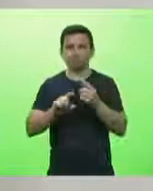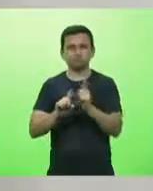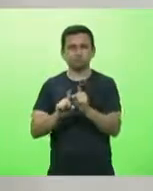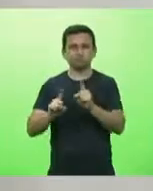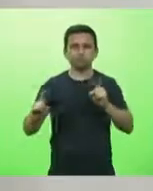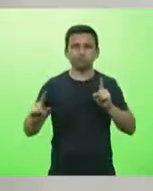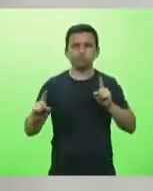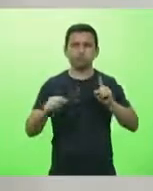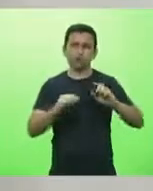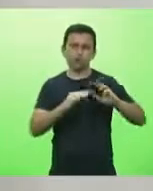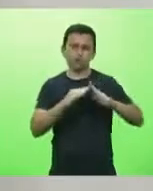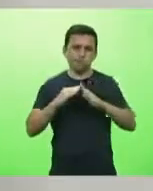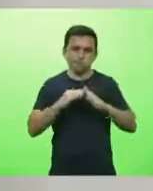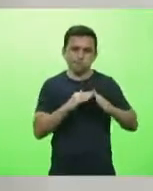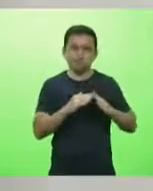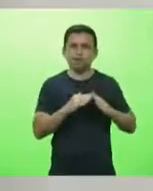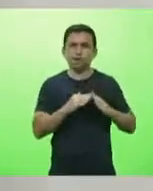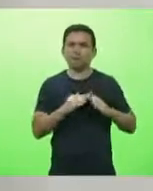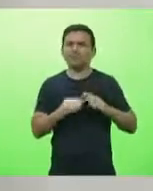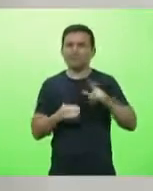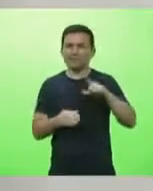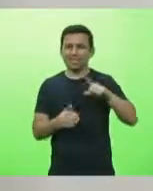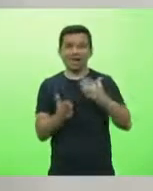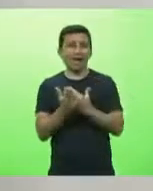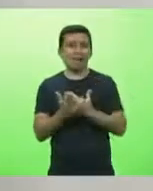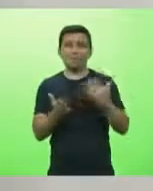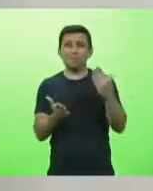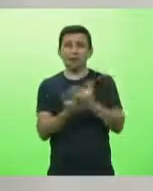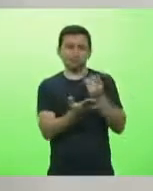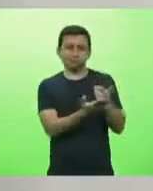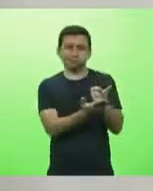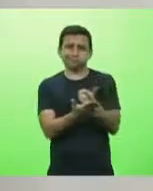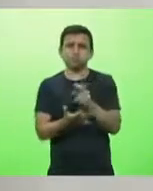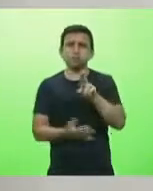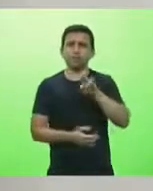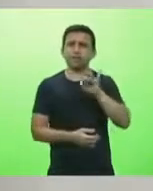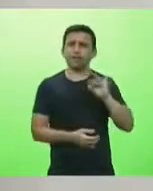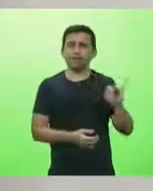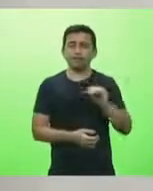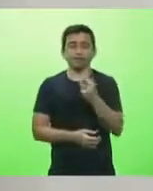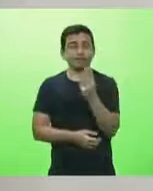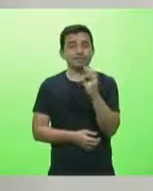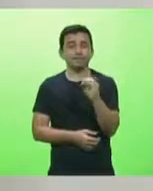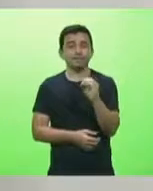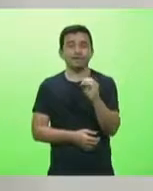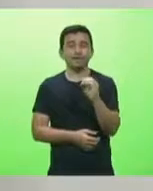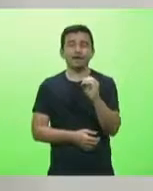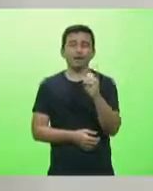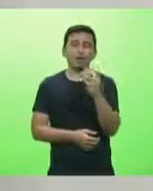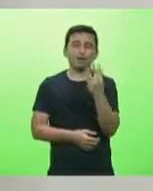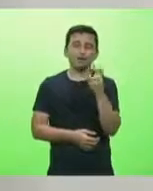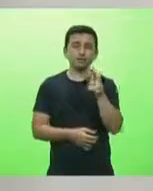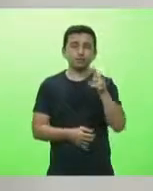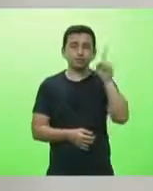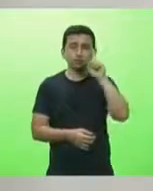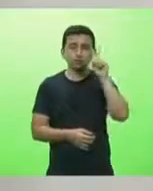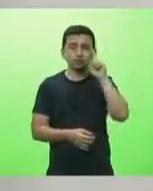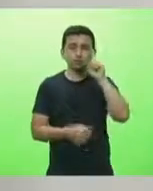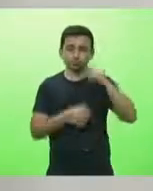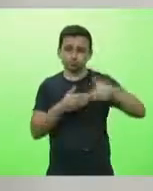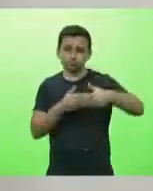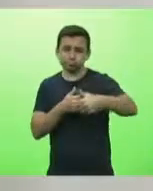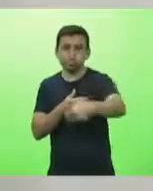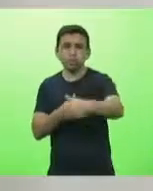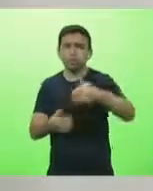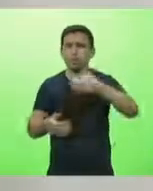maior número de internações e mortes por Covid-19, cerca de 30 a 45 dias após o primeiro lockdown, sendo